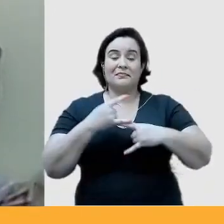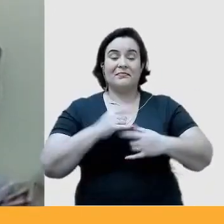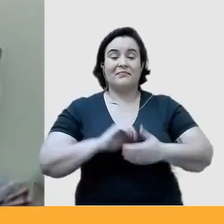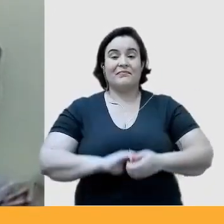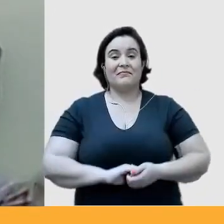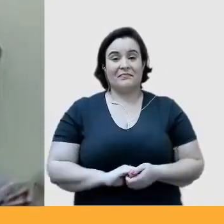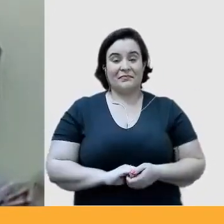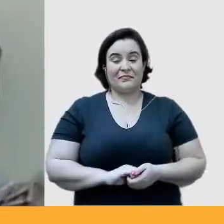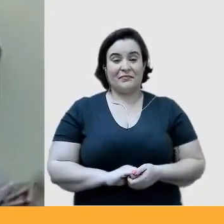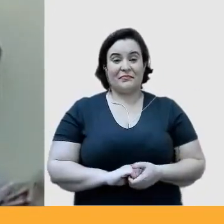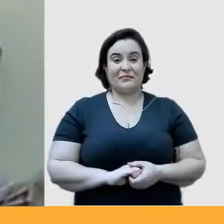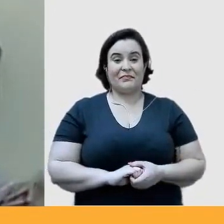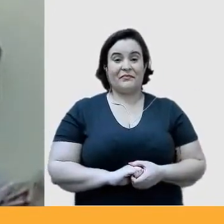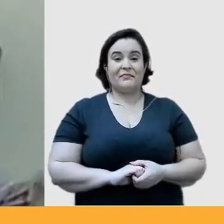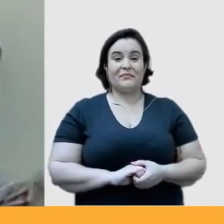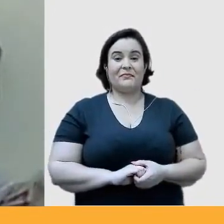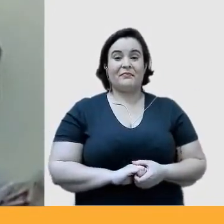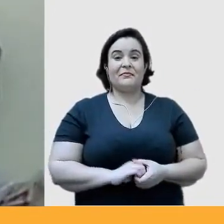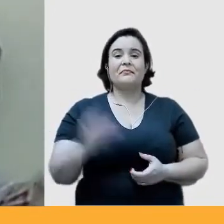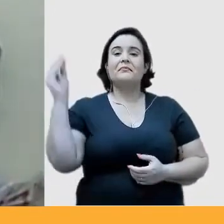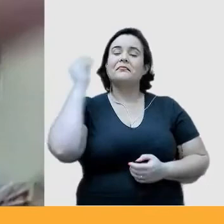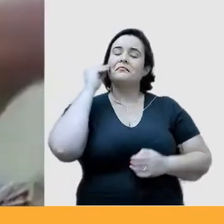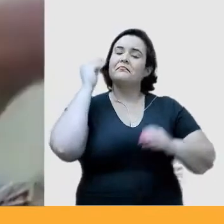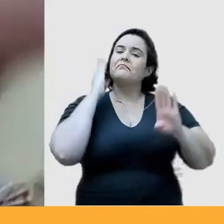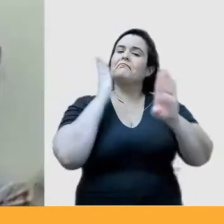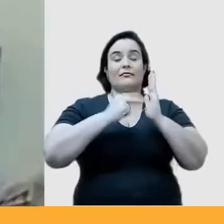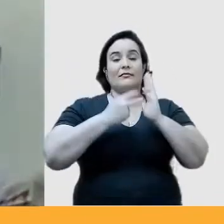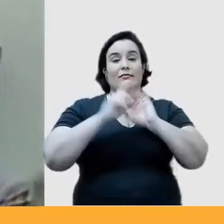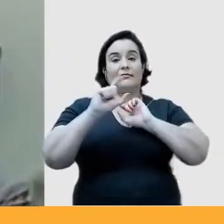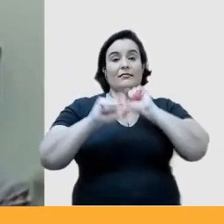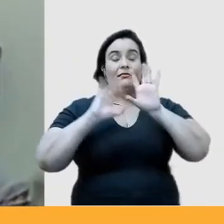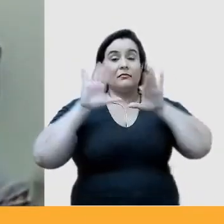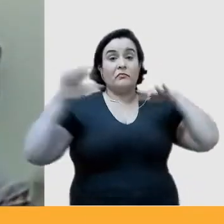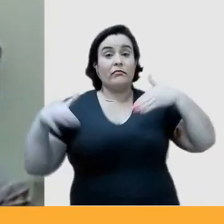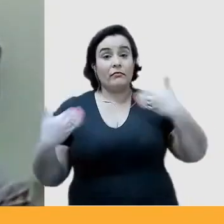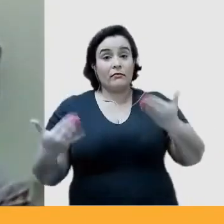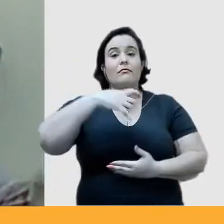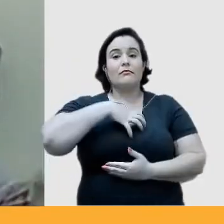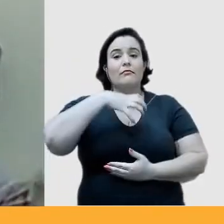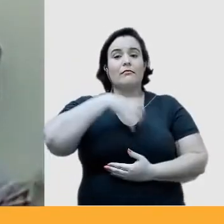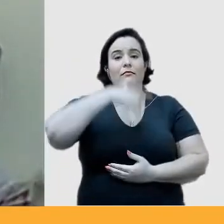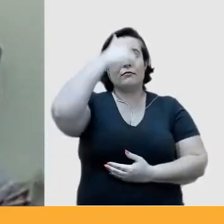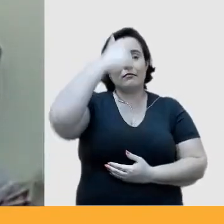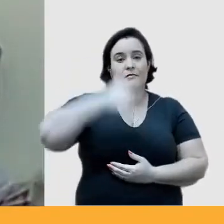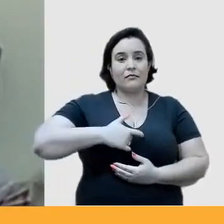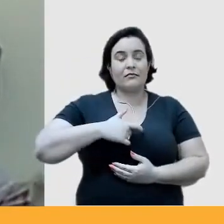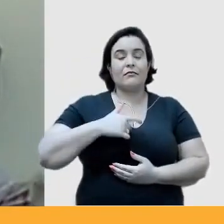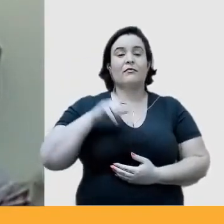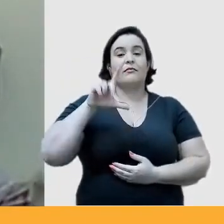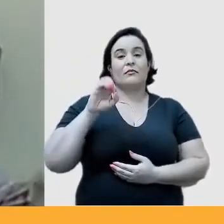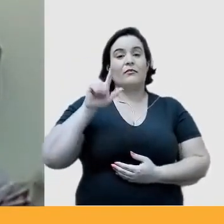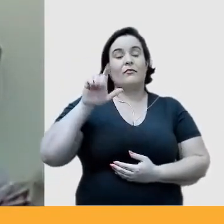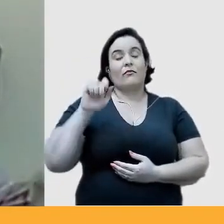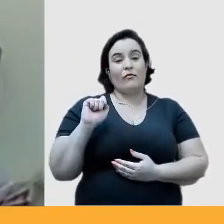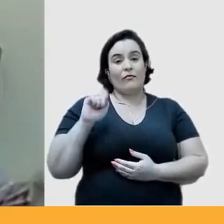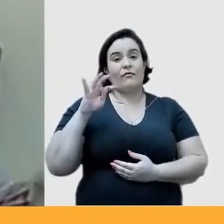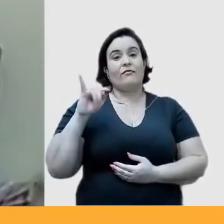e para tentar identificar o que significa qual é o papel de um logotipo porque